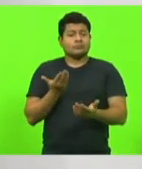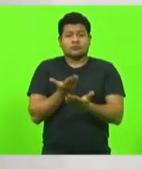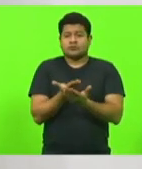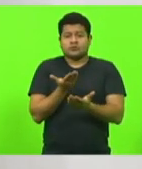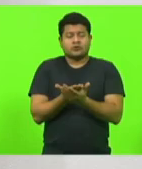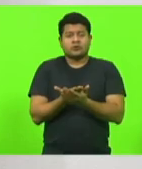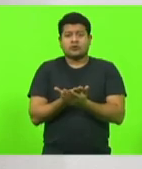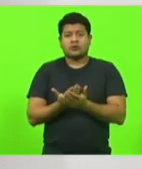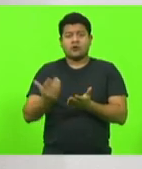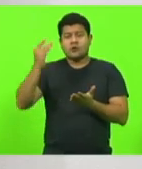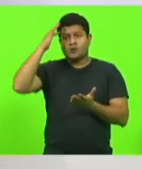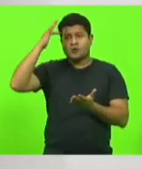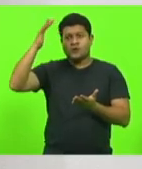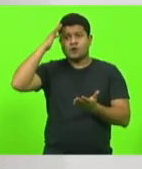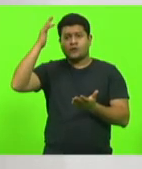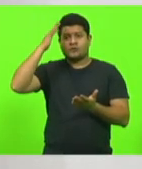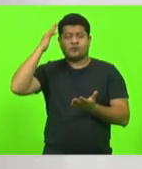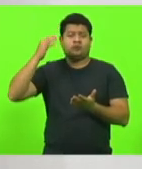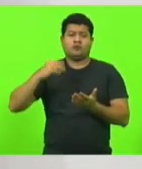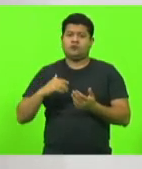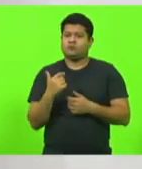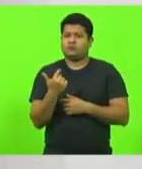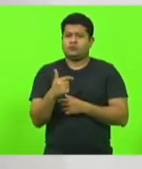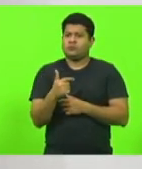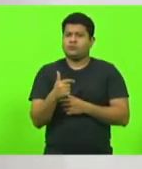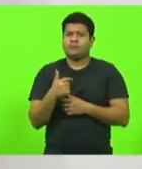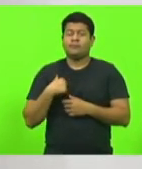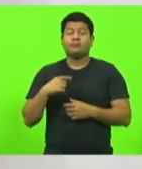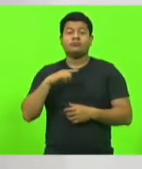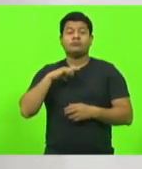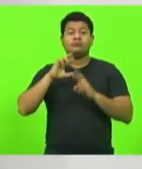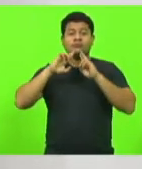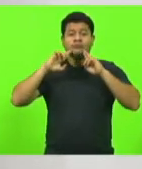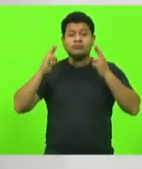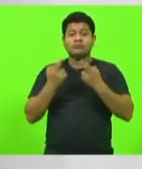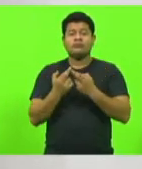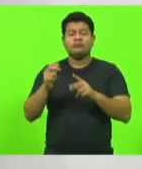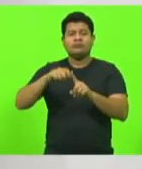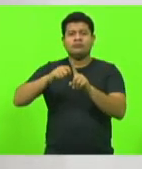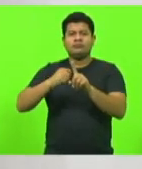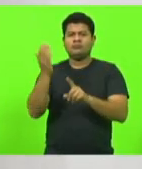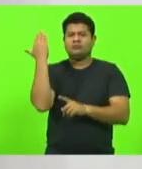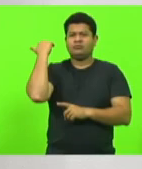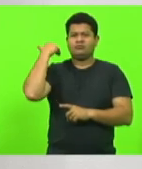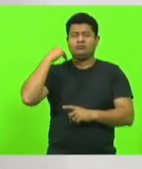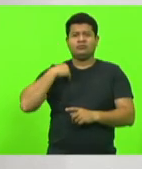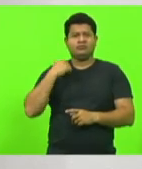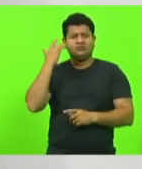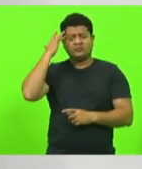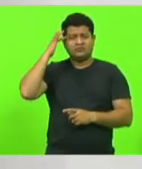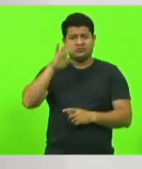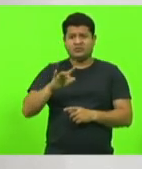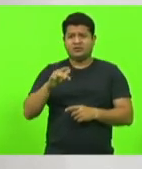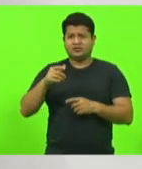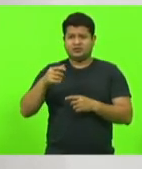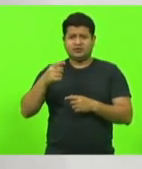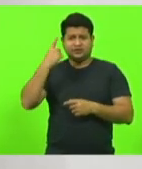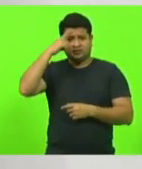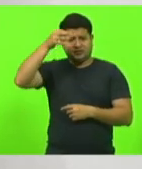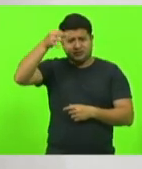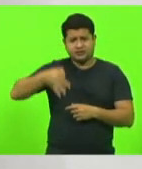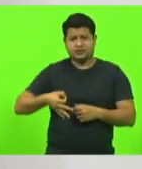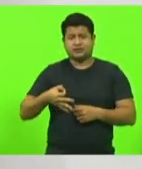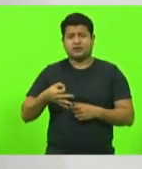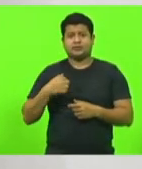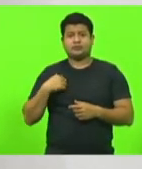para refletir sobre ele. tive uma reunião alguns meses atrás, eu não me lembro exatamente a data, com o próprio